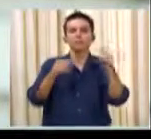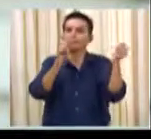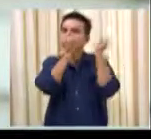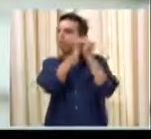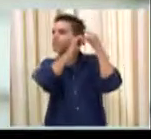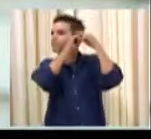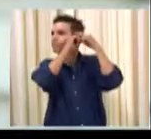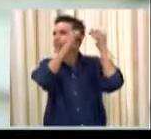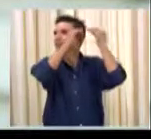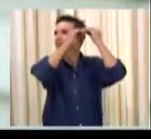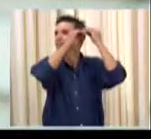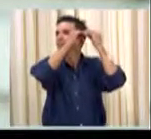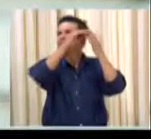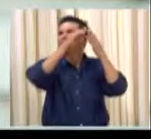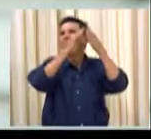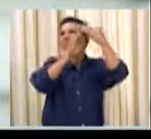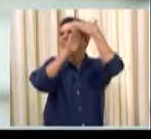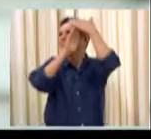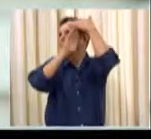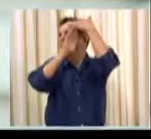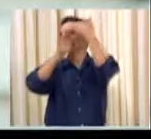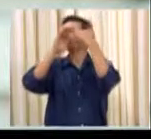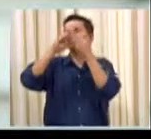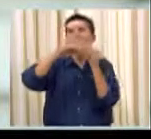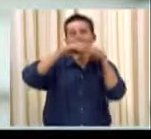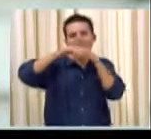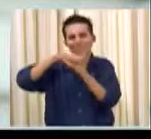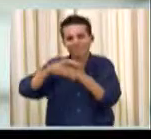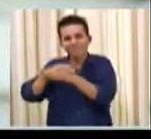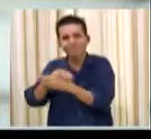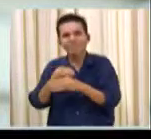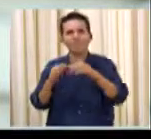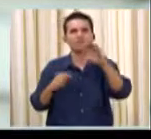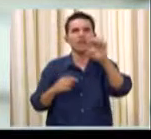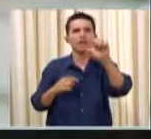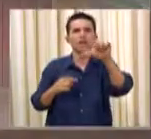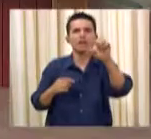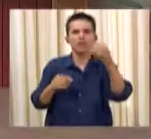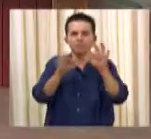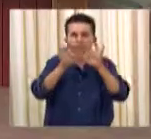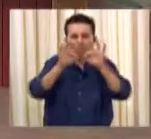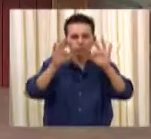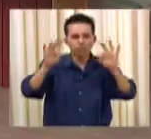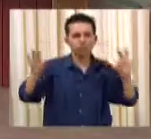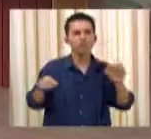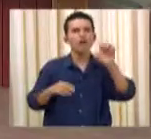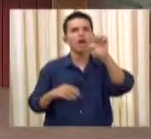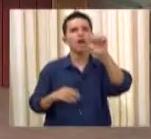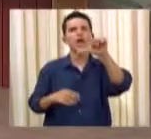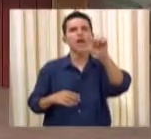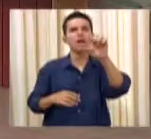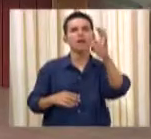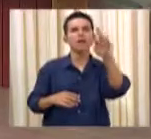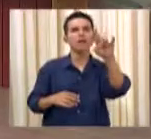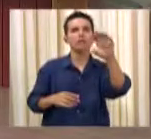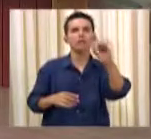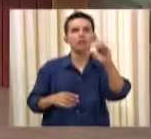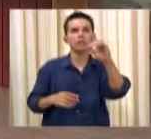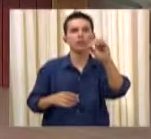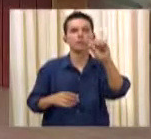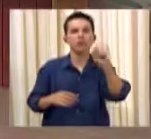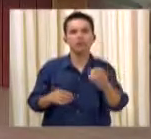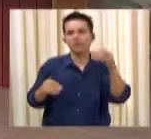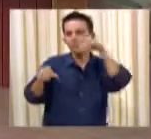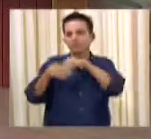vai até os eletrodos que estão lá dentro da cóclea. Está certo. Aí, então, gente viu, agora deu para a gente entender melhor